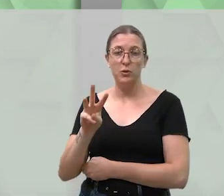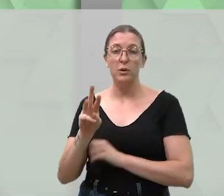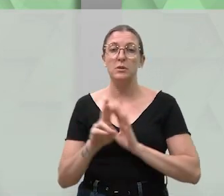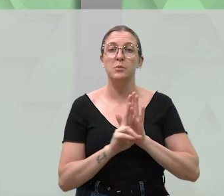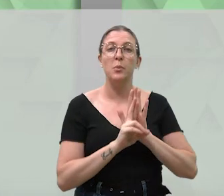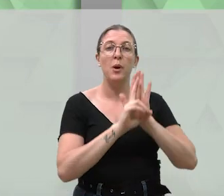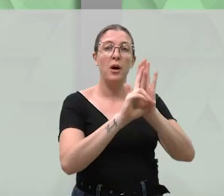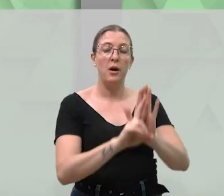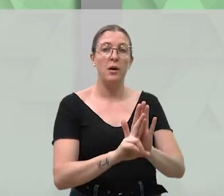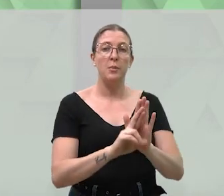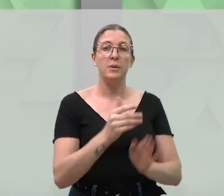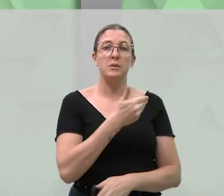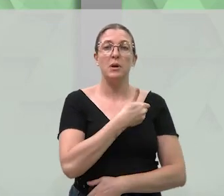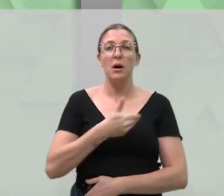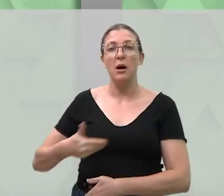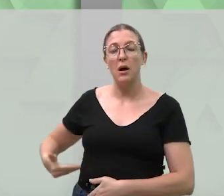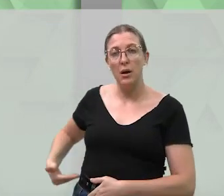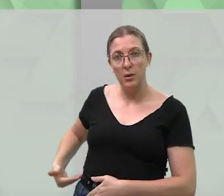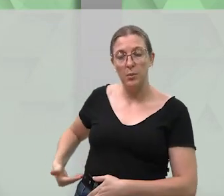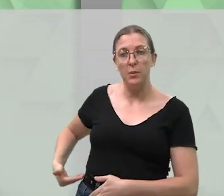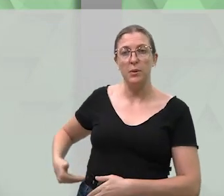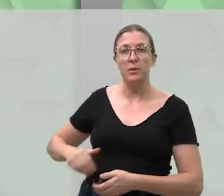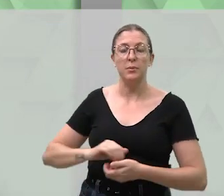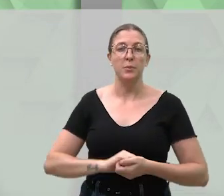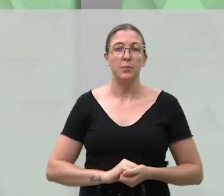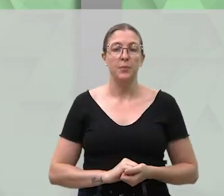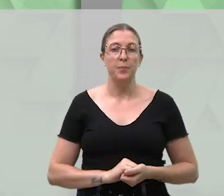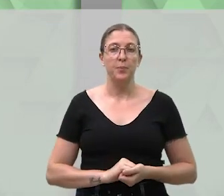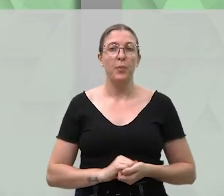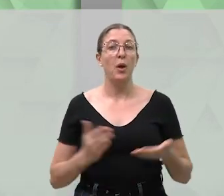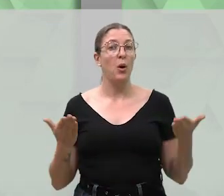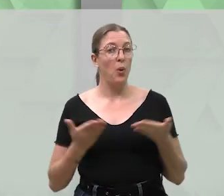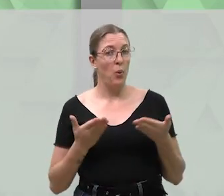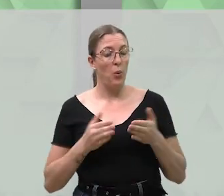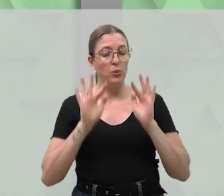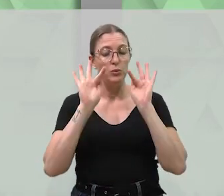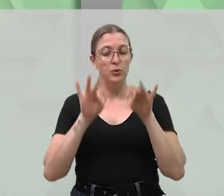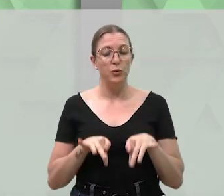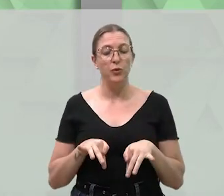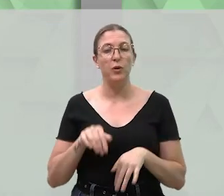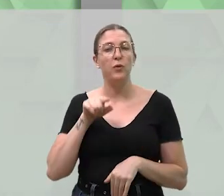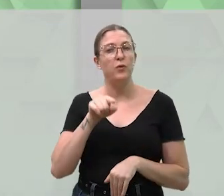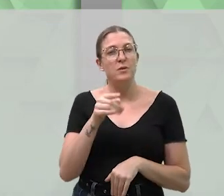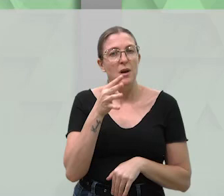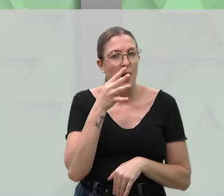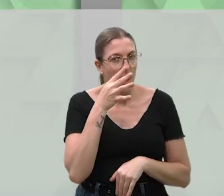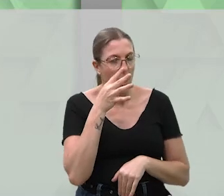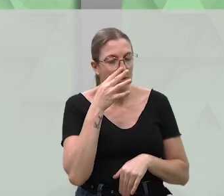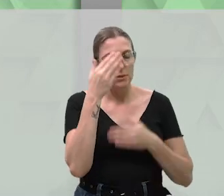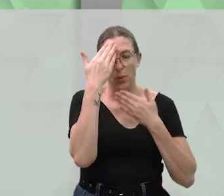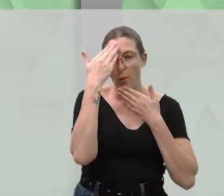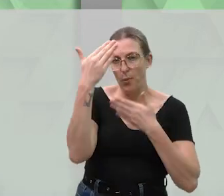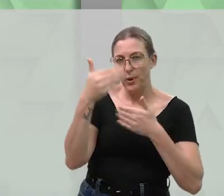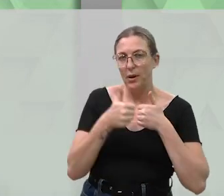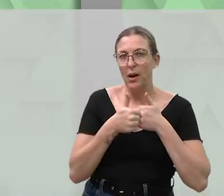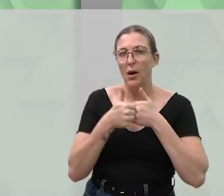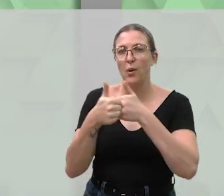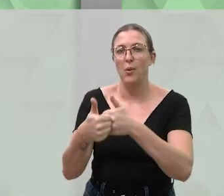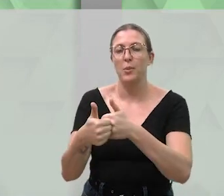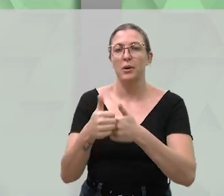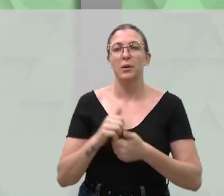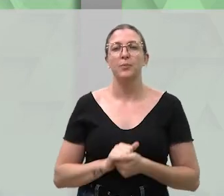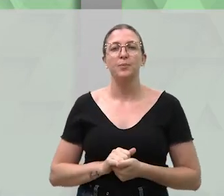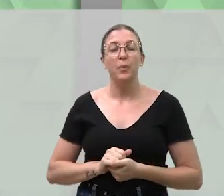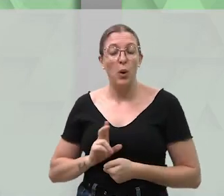representação oficial do município com o vice-governador. Hoje, a gente fica por aqui. A você que nos assiste, muito